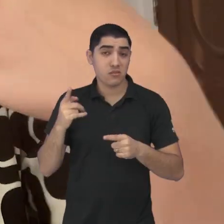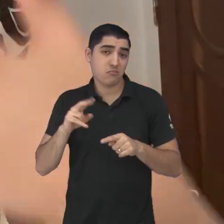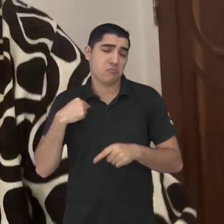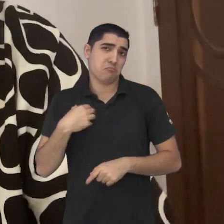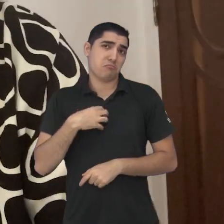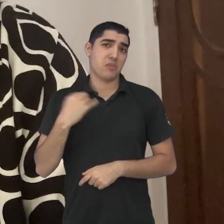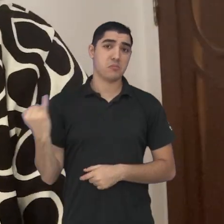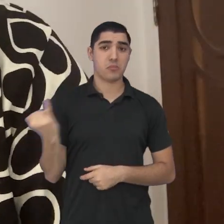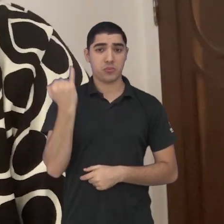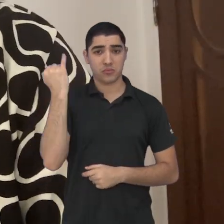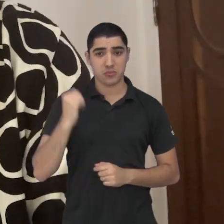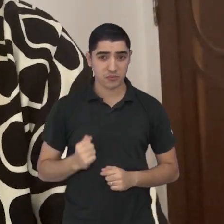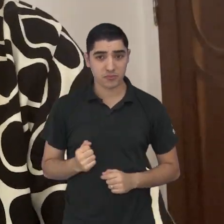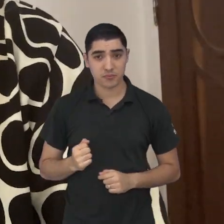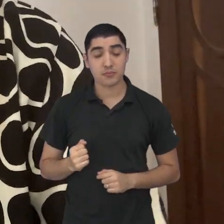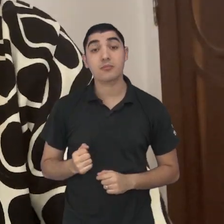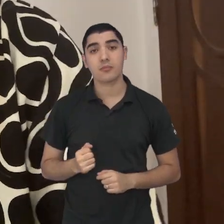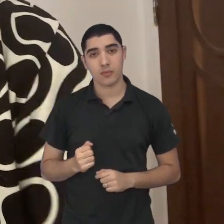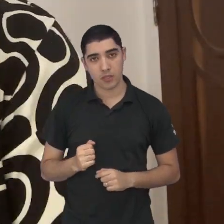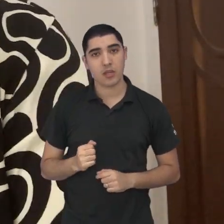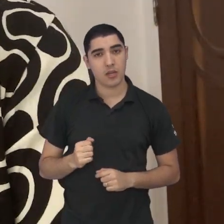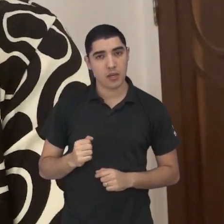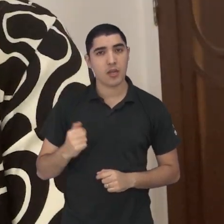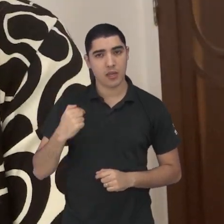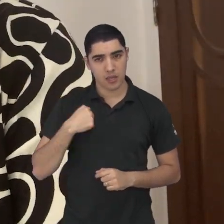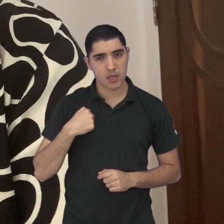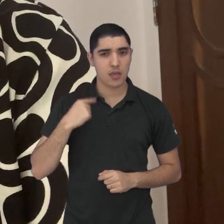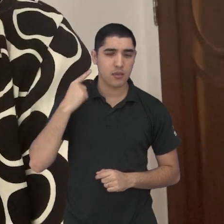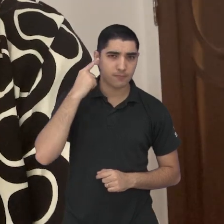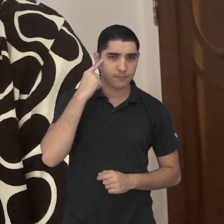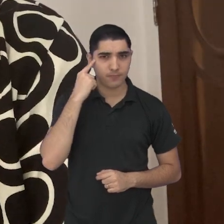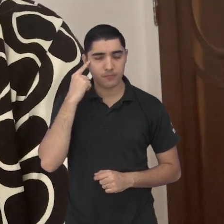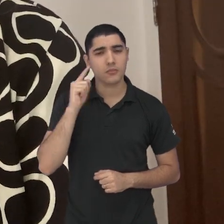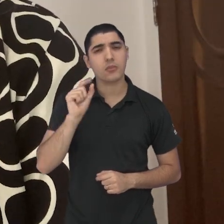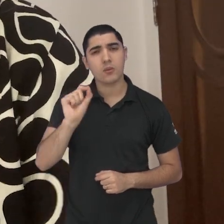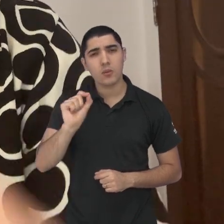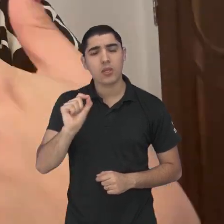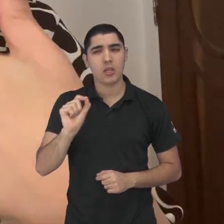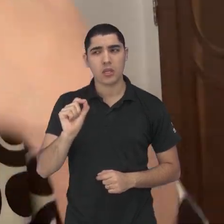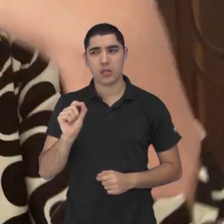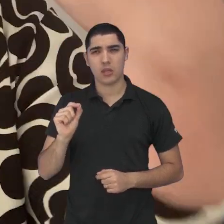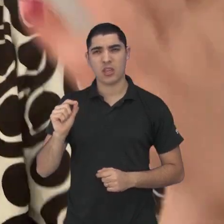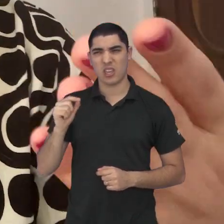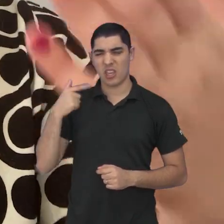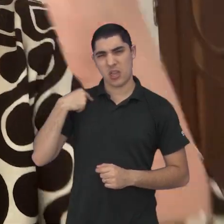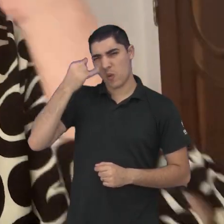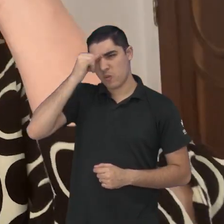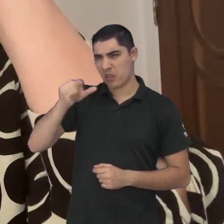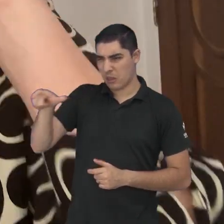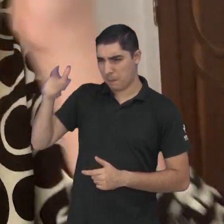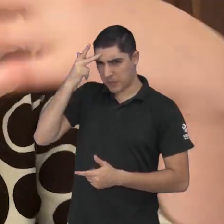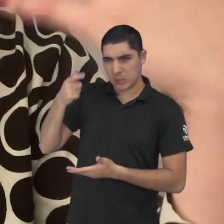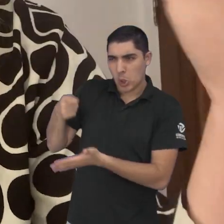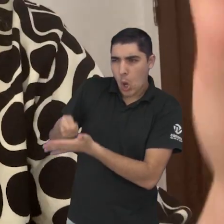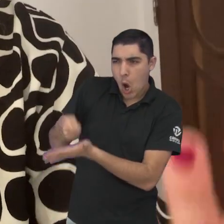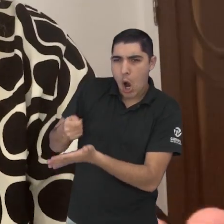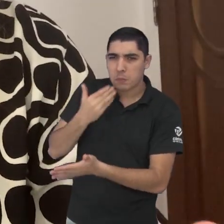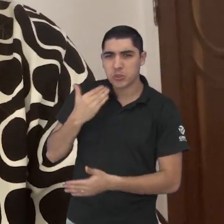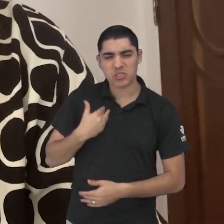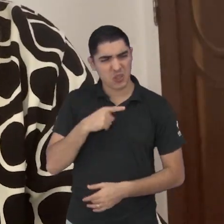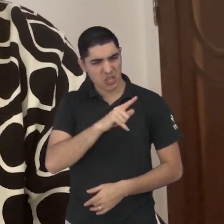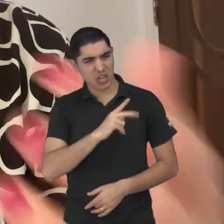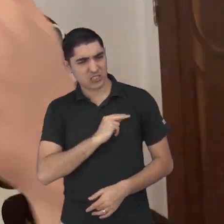o futuro, eu também me vejo feliz. Eu acho que isso é o mais importante. E eu tiro do meu radar a cobrança